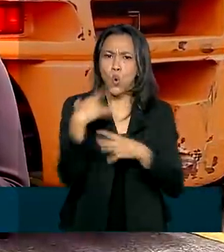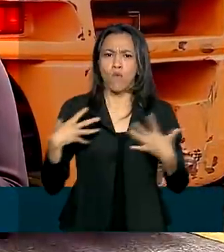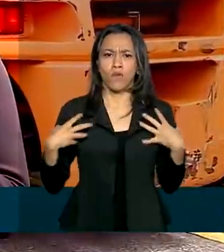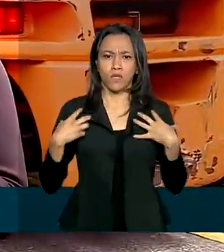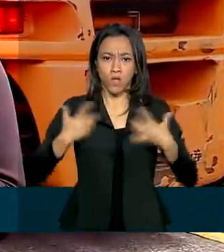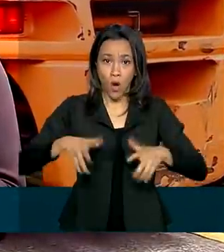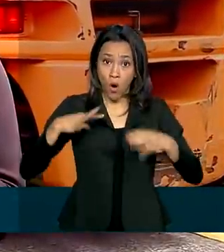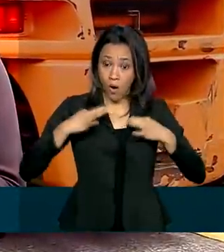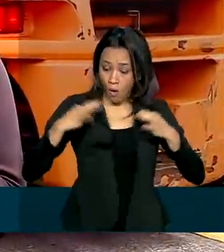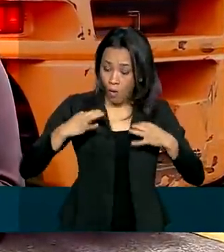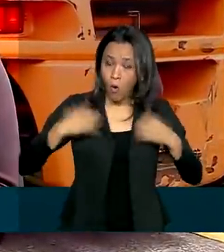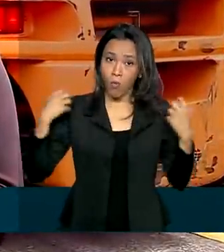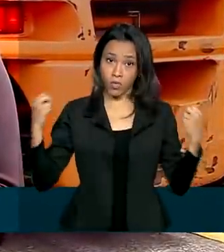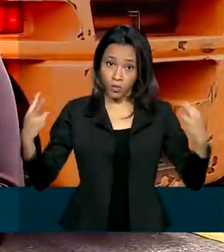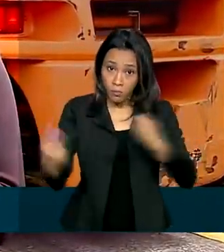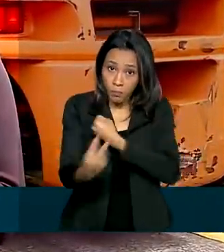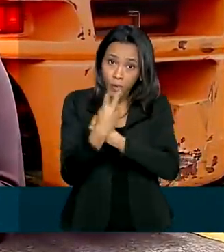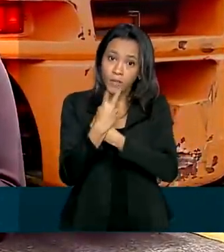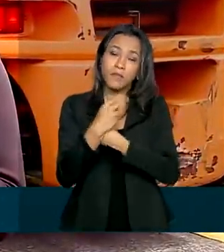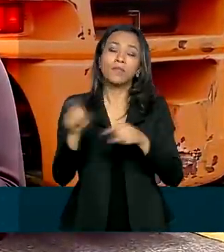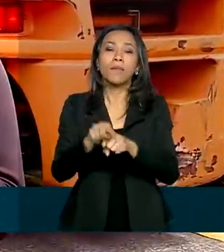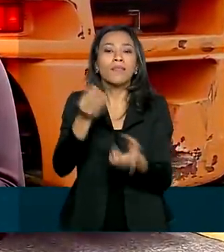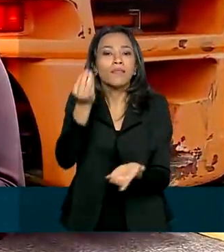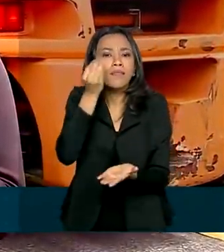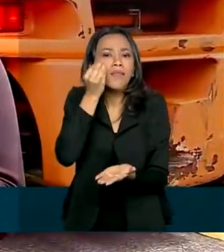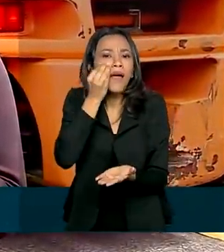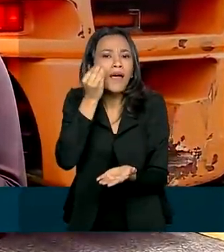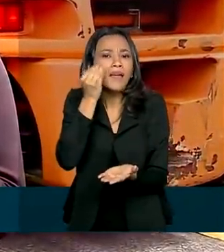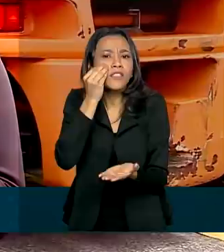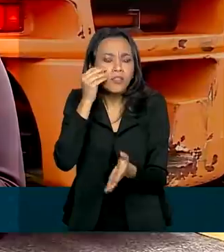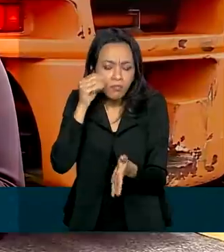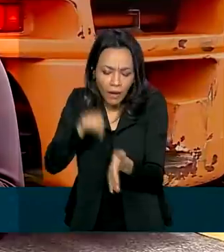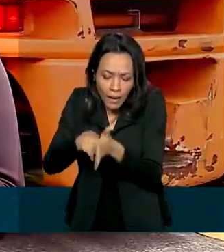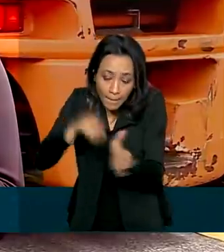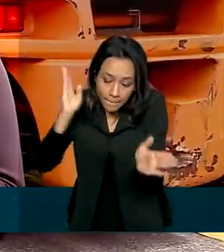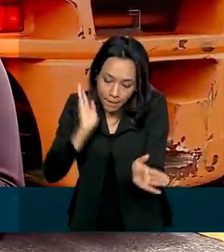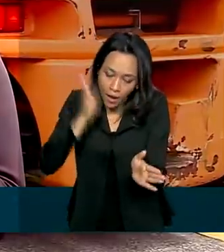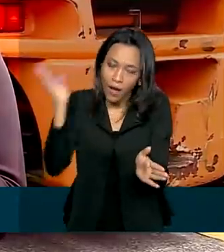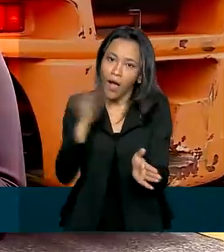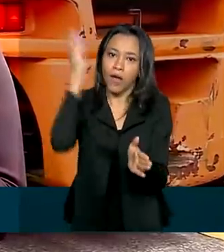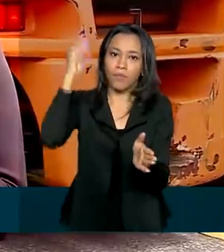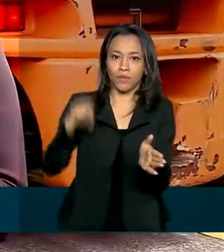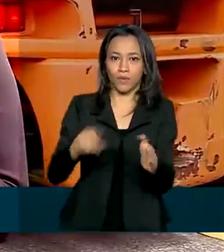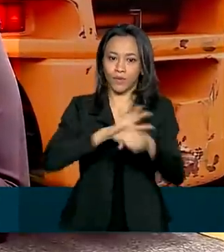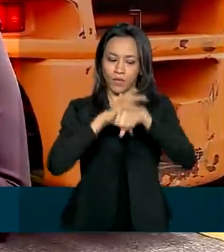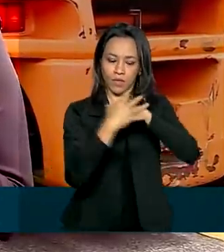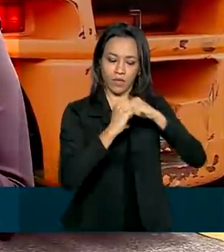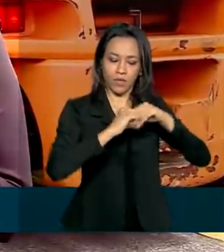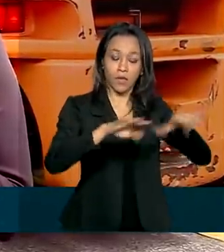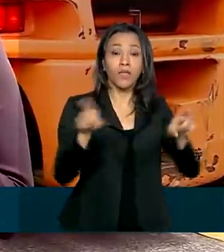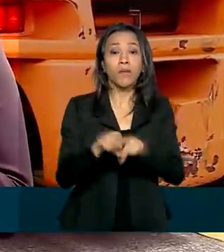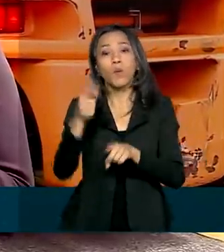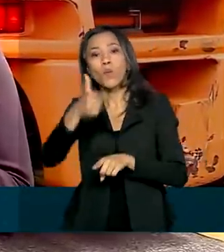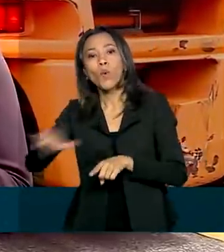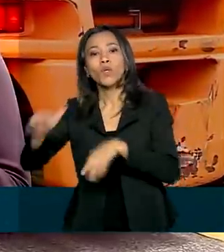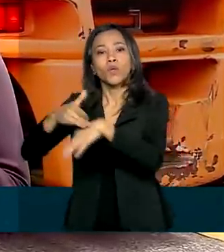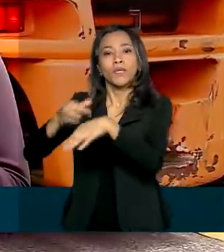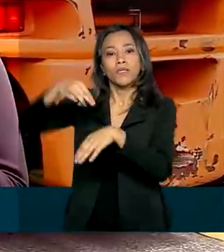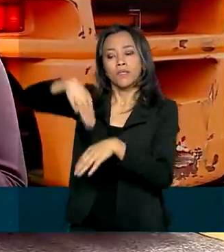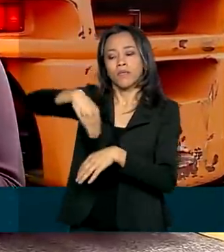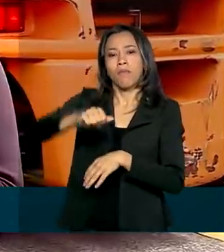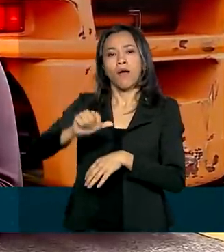proteção e também testes para diagnóstico rápido da Covid-19 e da malária. Equipamentos